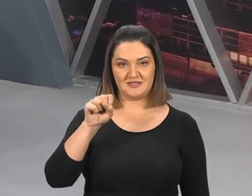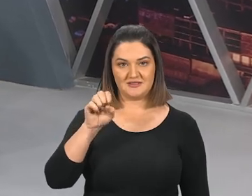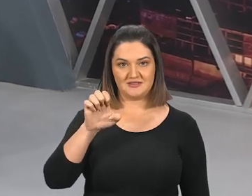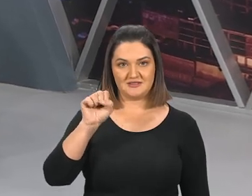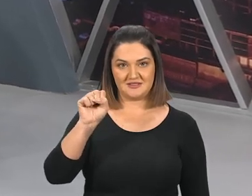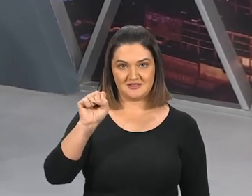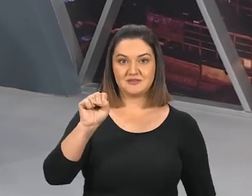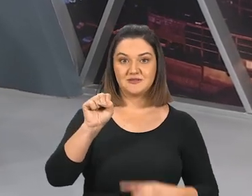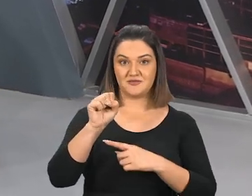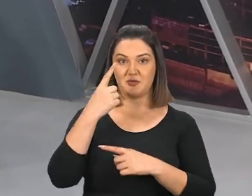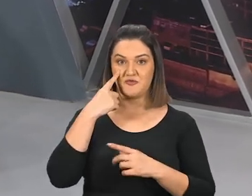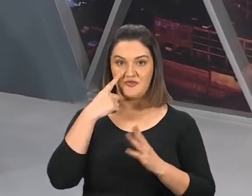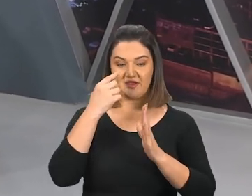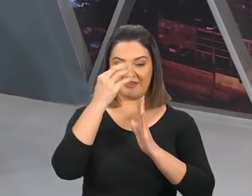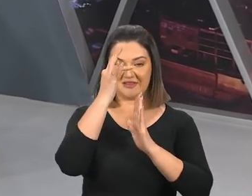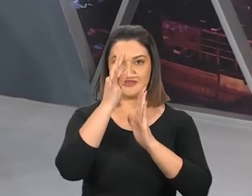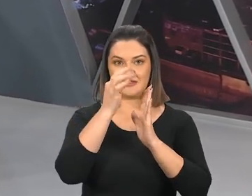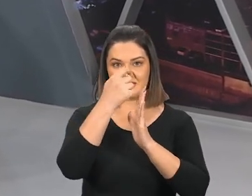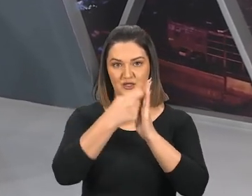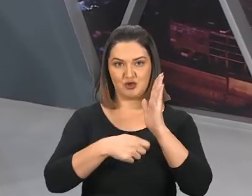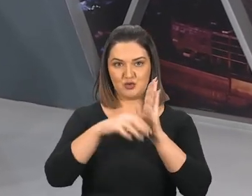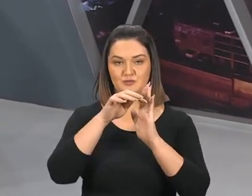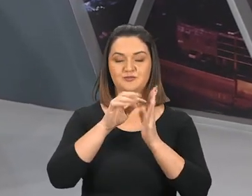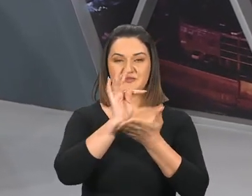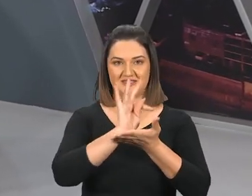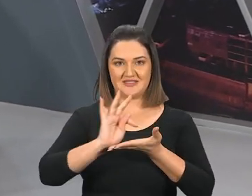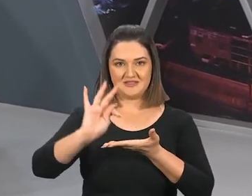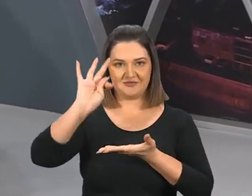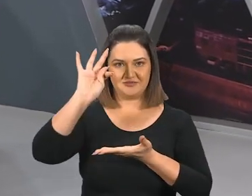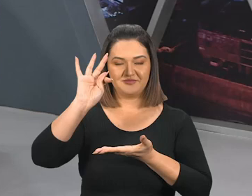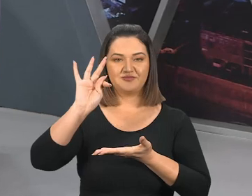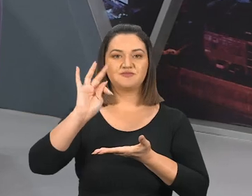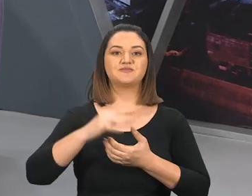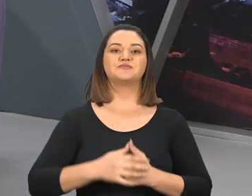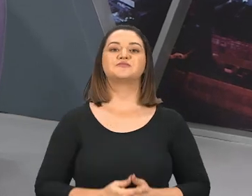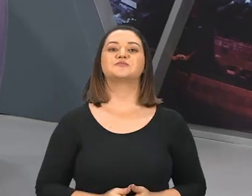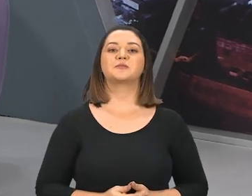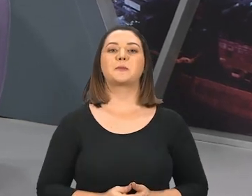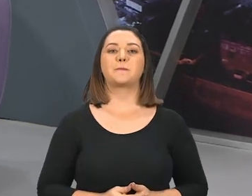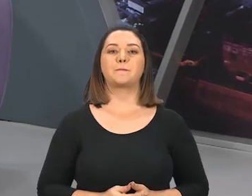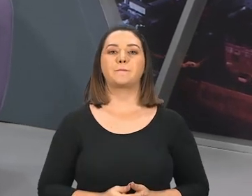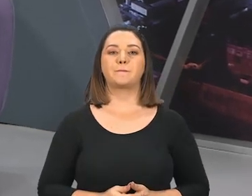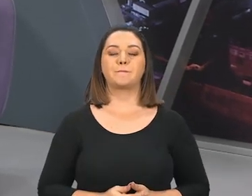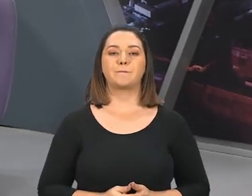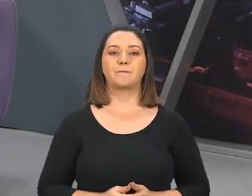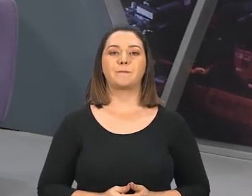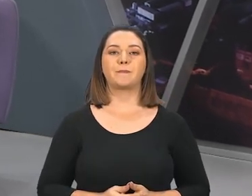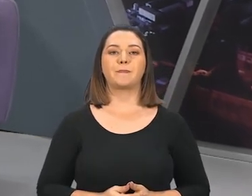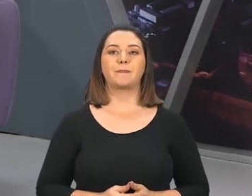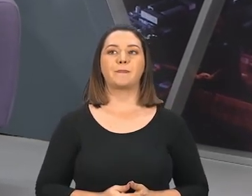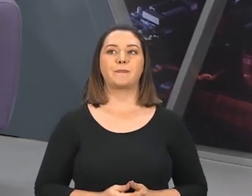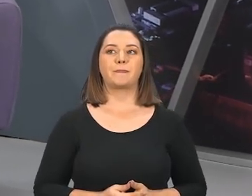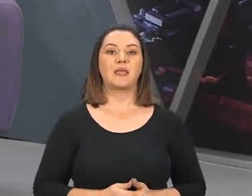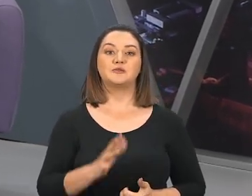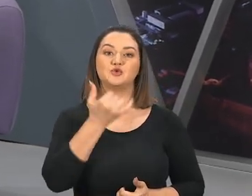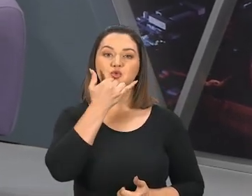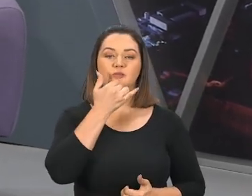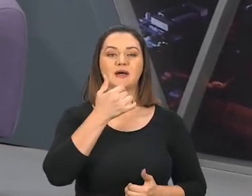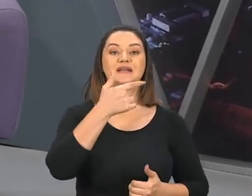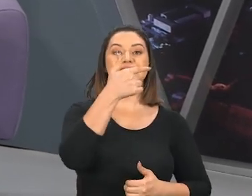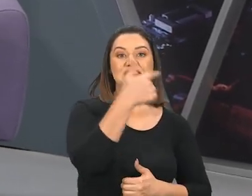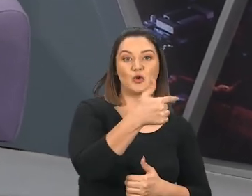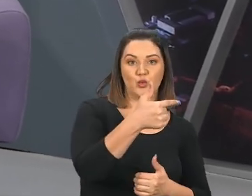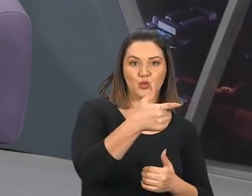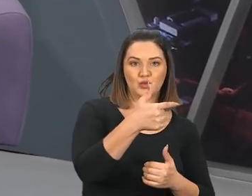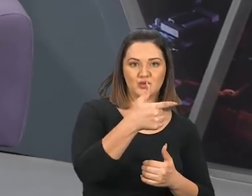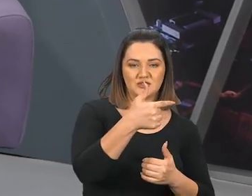prestasse, Muita atenção, Nesse texto, Que eu vou ler agora, Nós vamos aqui, Para, Para Tessalonicenses, Segunda, Eu não